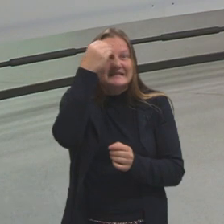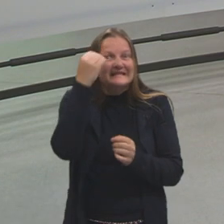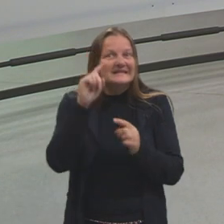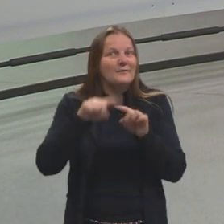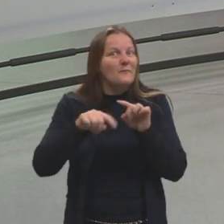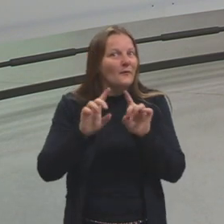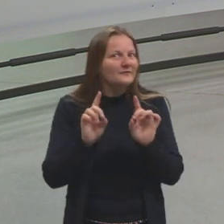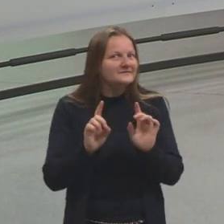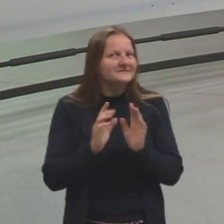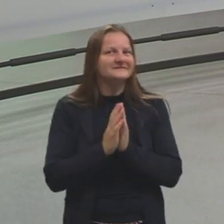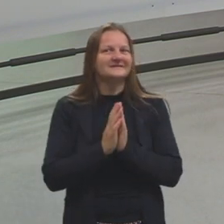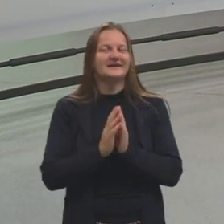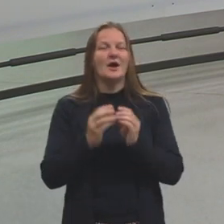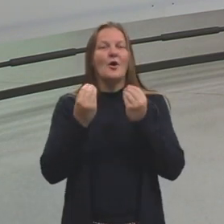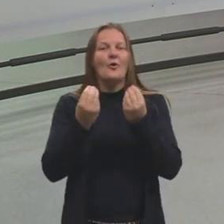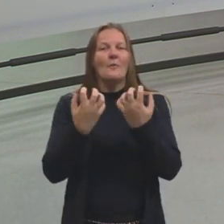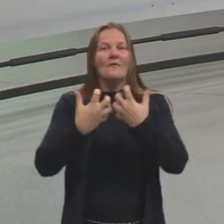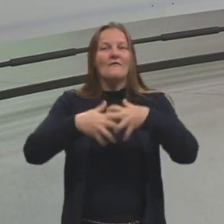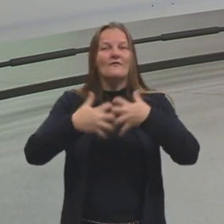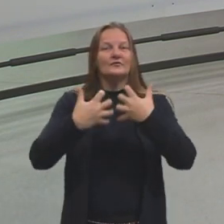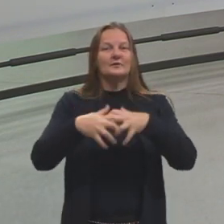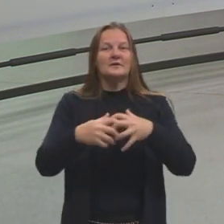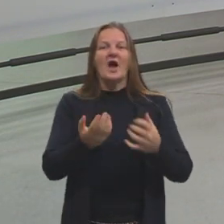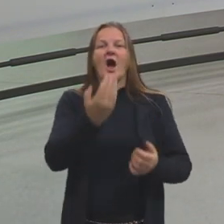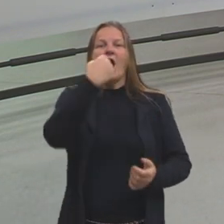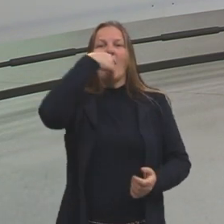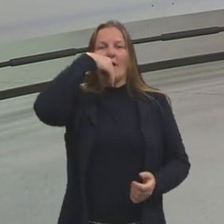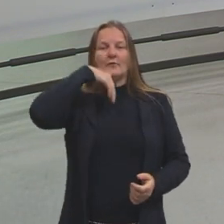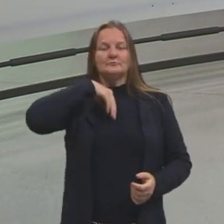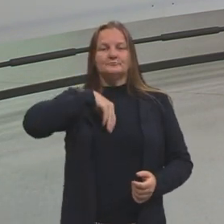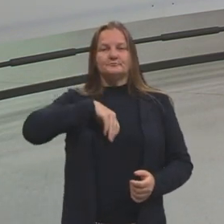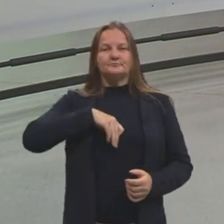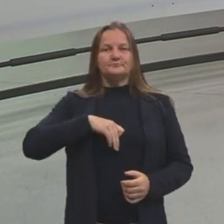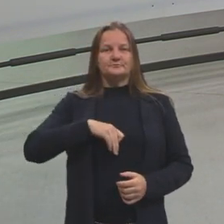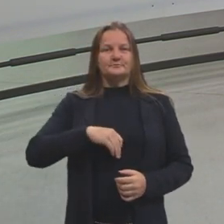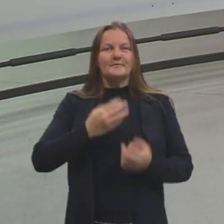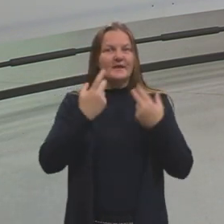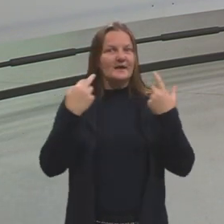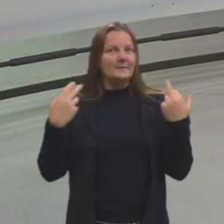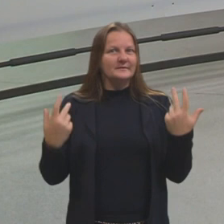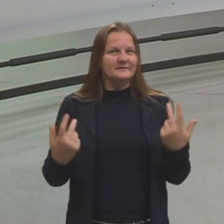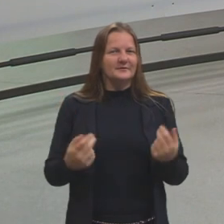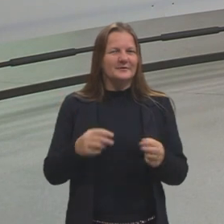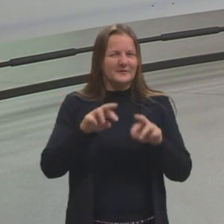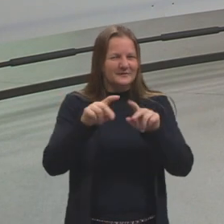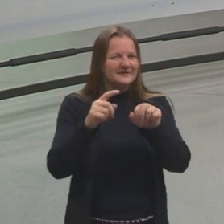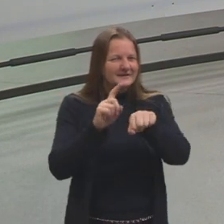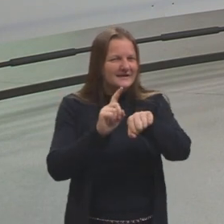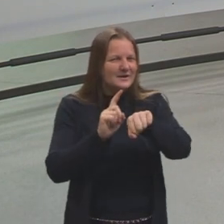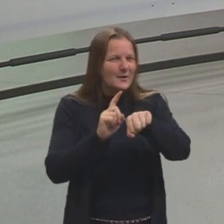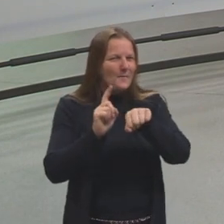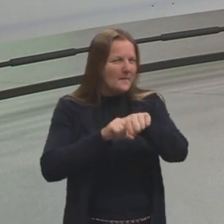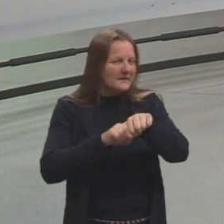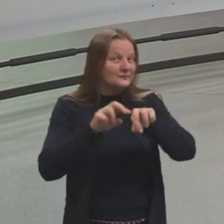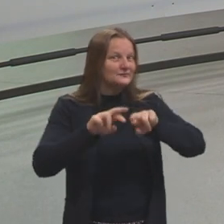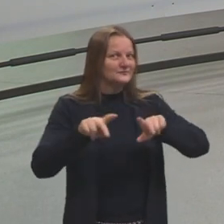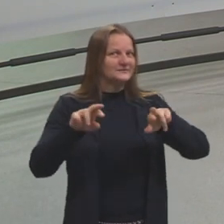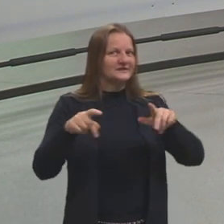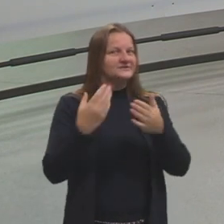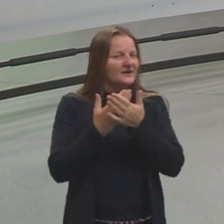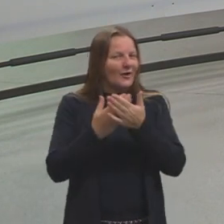funciona a nossa alimentação. Eu sempre gosto de fazer alguma coisa diferente para as pessoas lembrarem na hora.